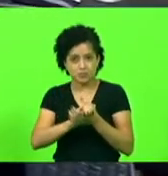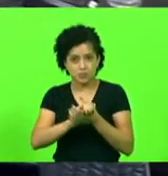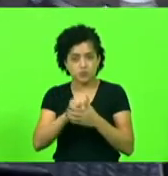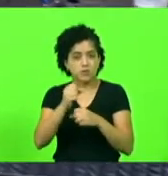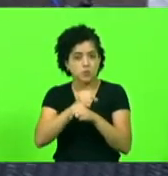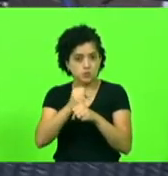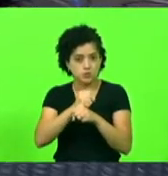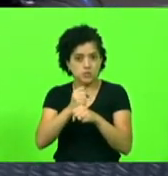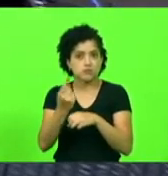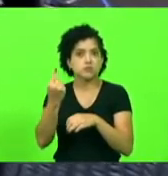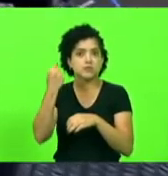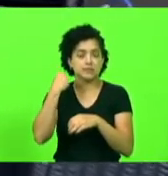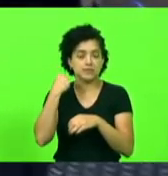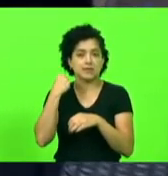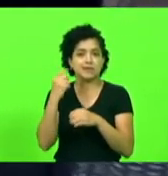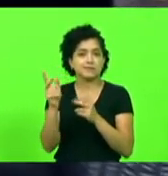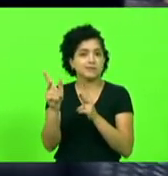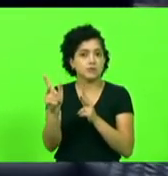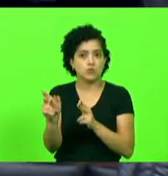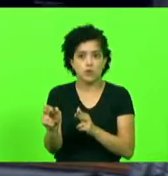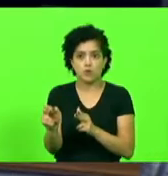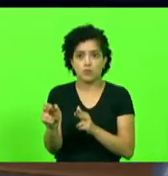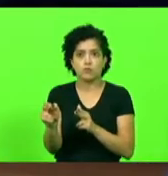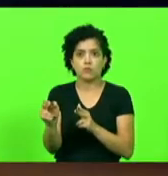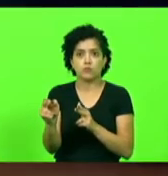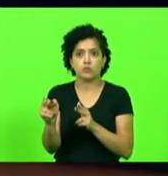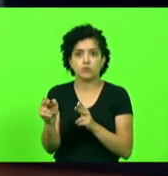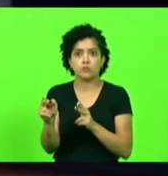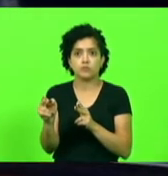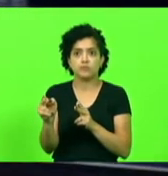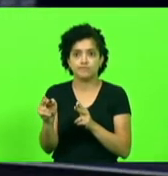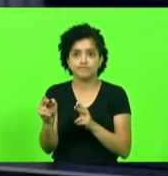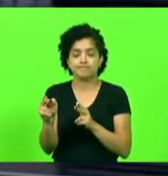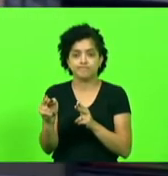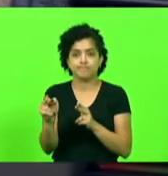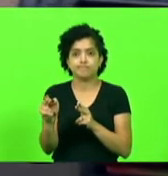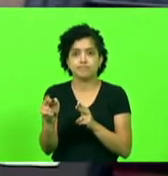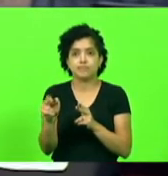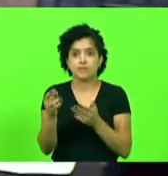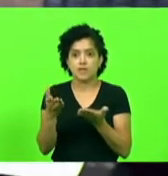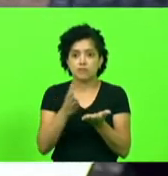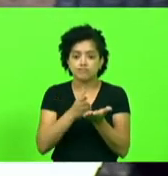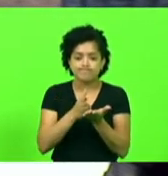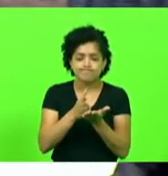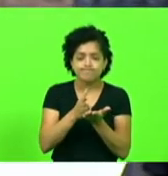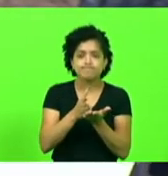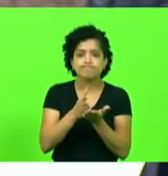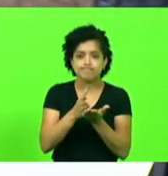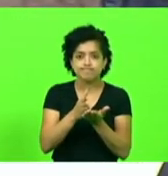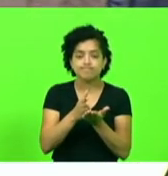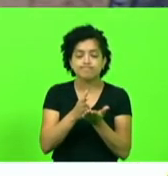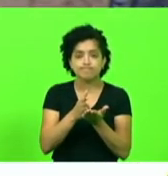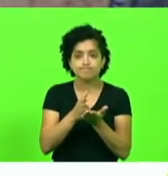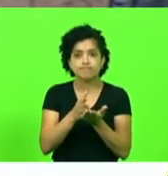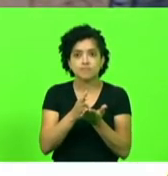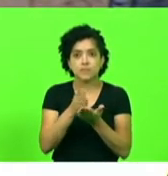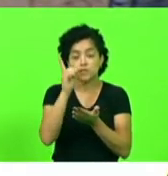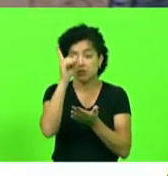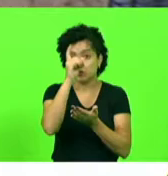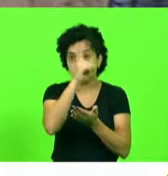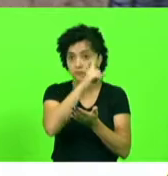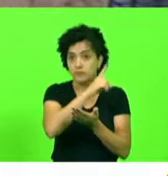Exatamente a mesma esteira que a vossa excelência teve que passar de